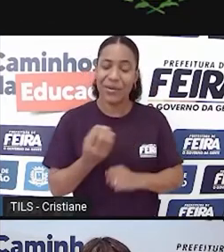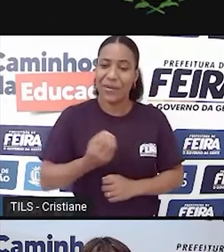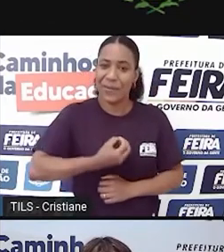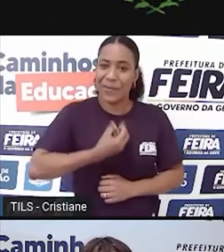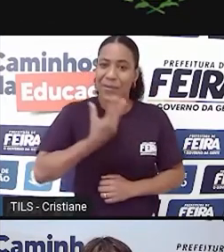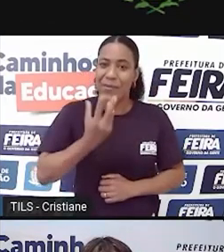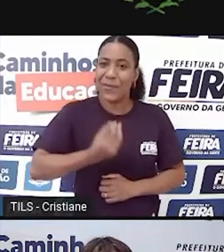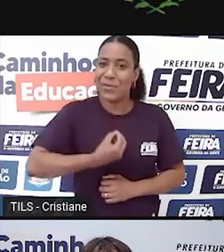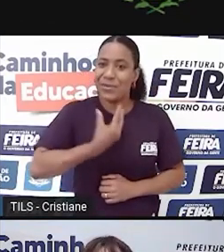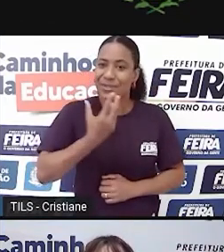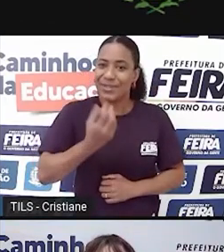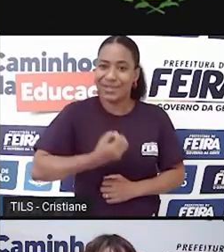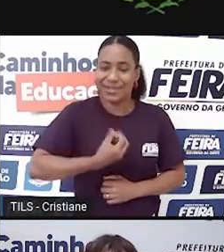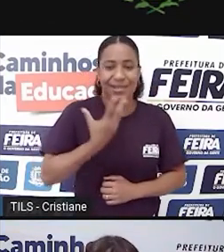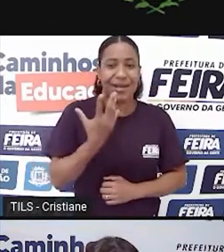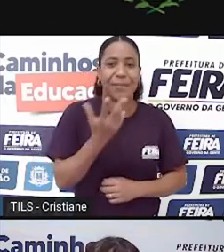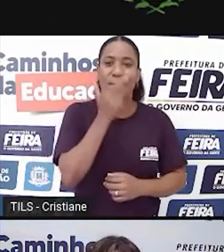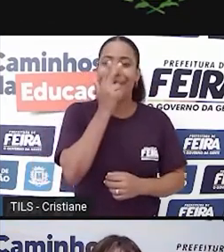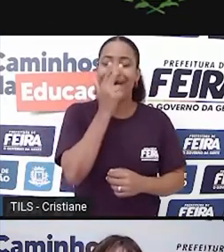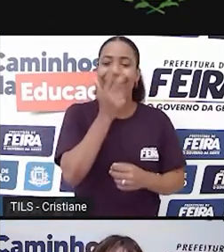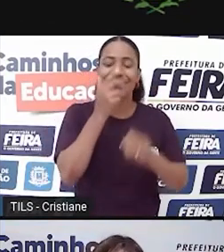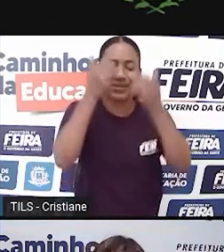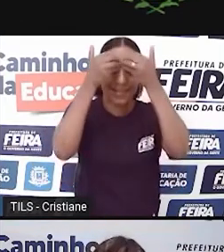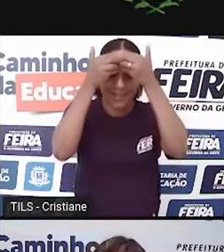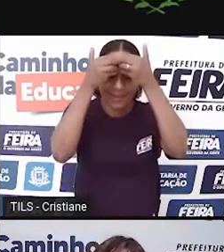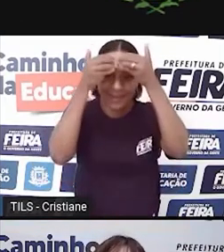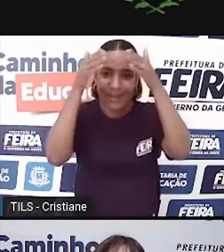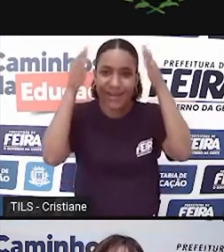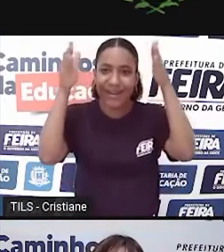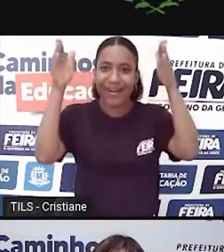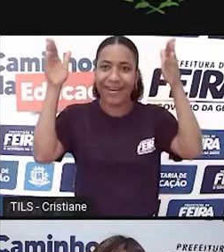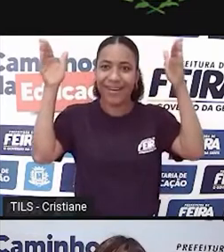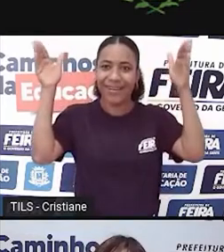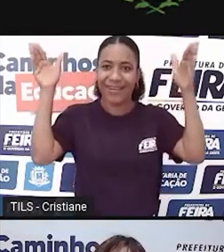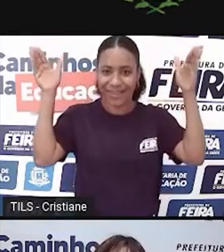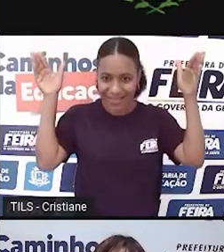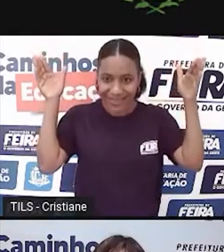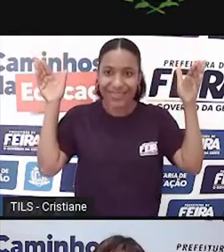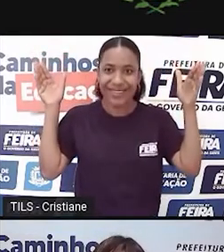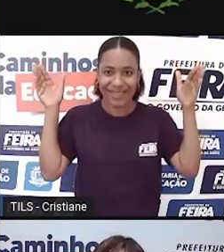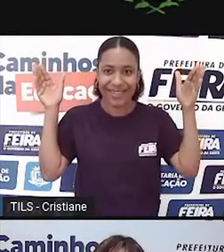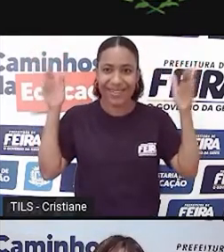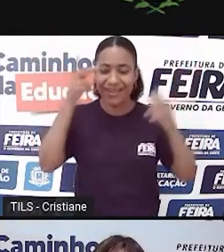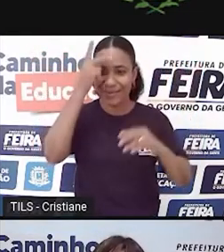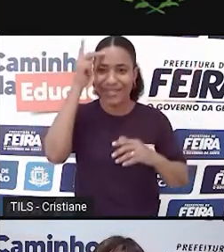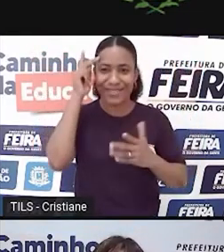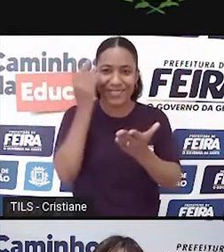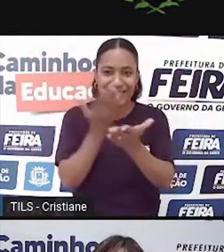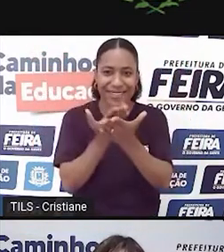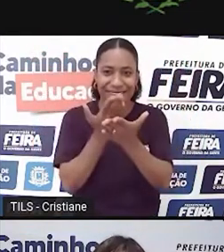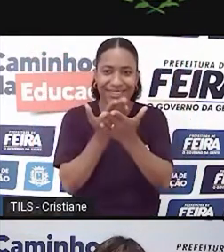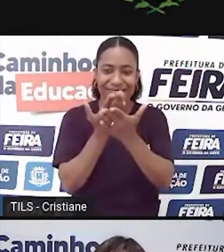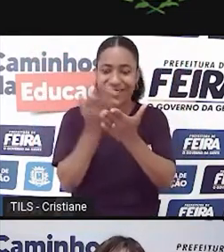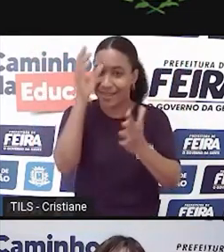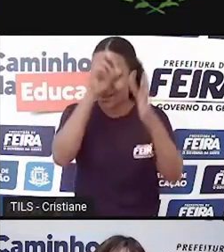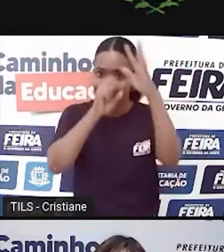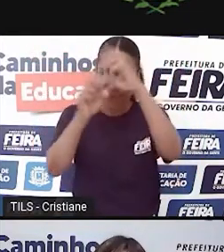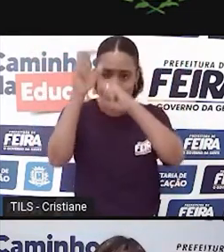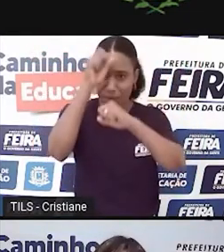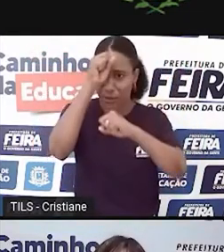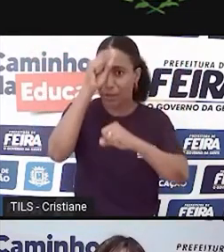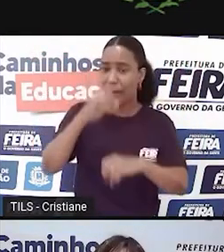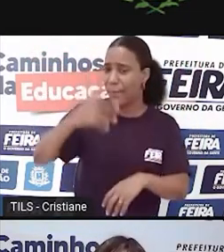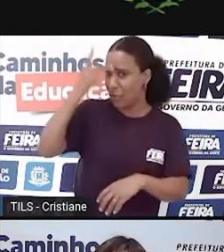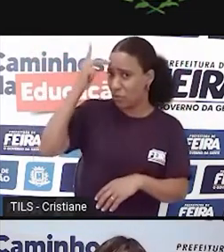molda e que liberta e que abre e expande a mente do aluno, não só do aluno, mas de qualquer pessoa, de qualquer faixa etária,